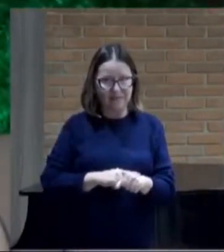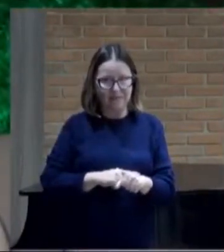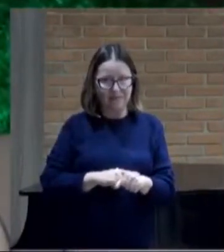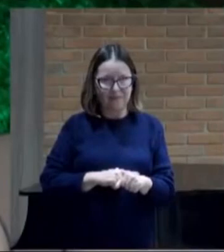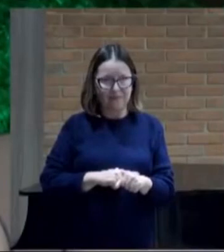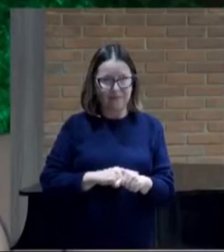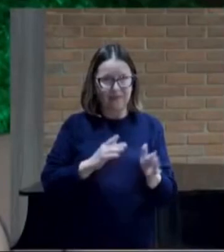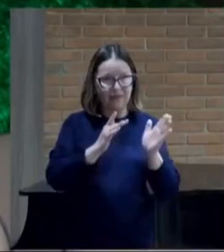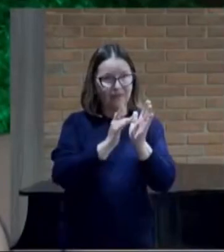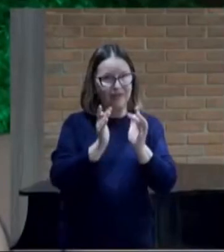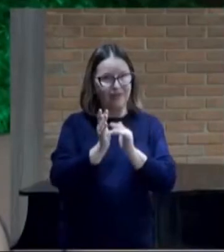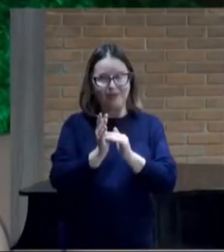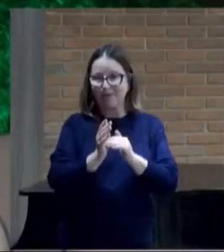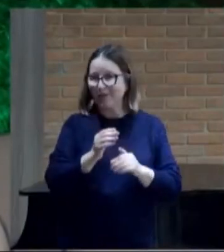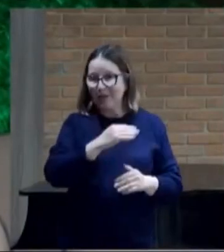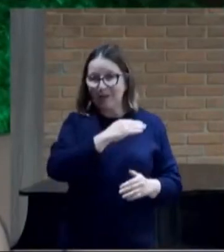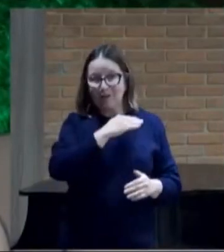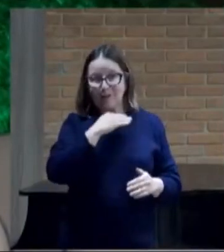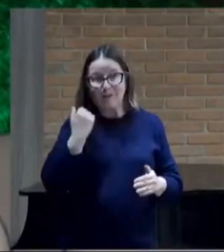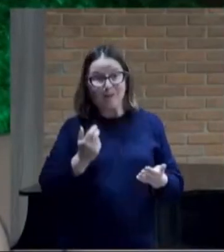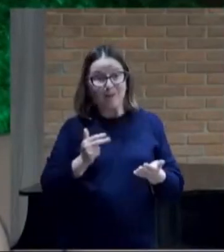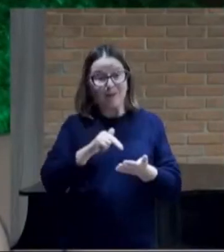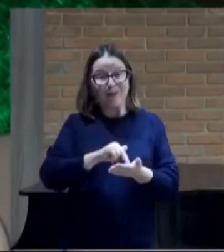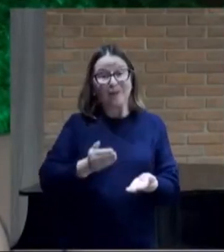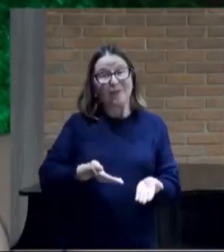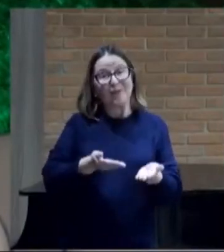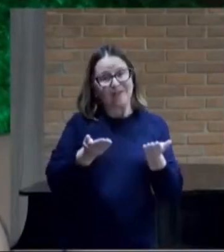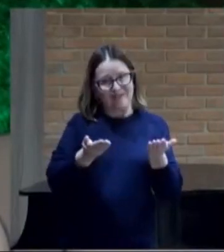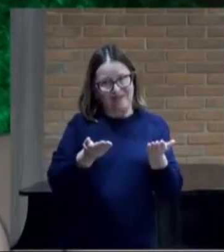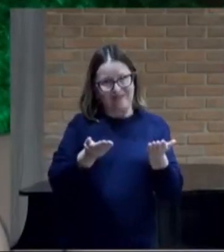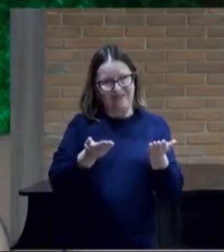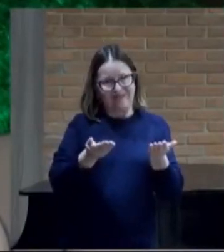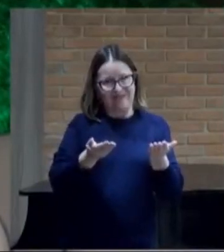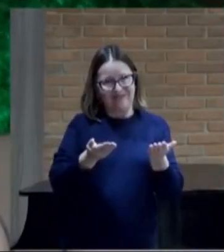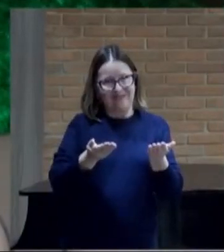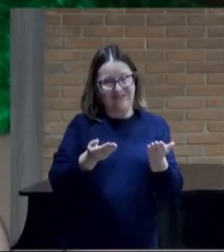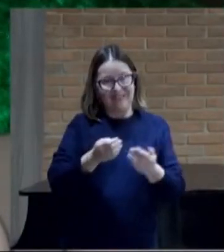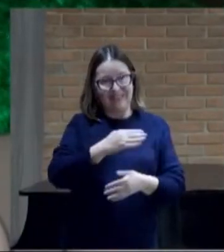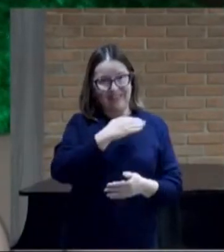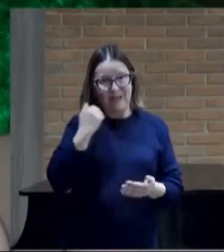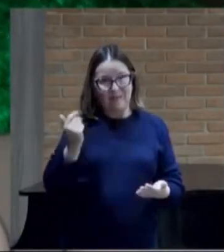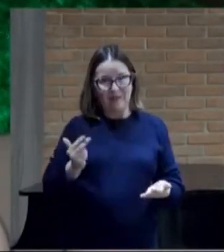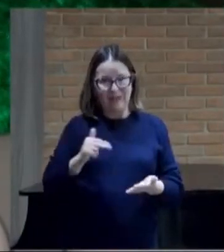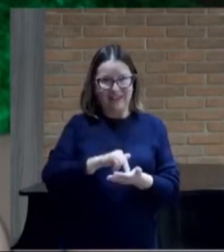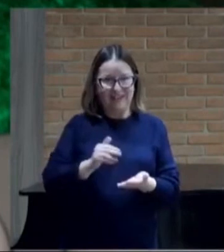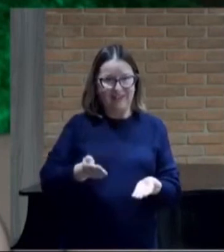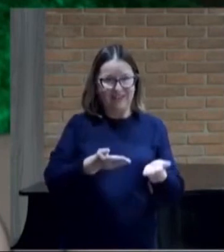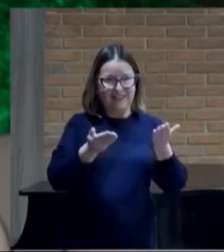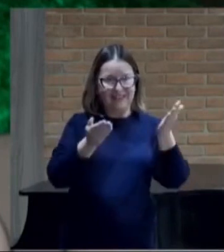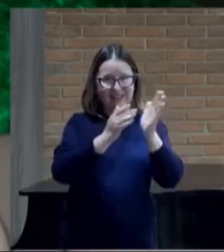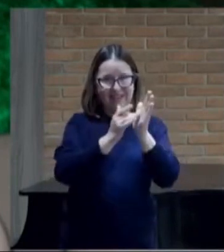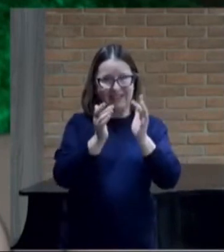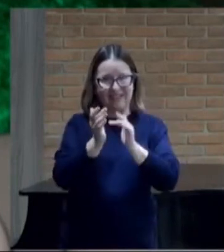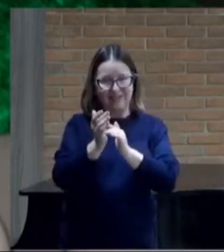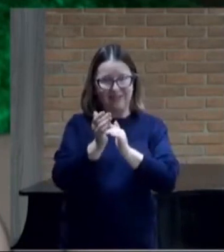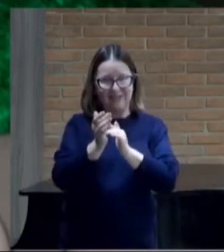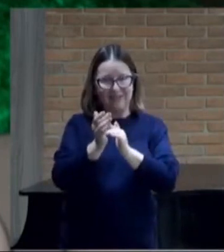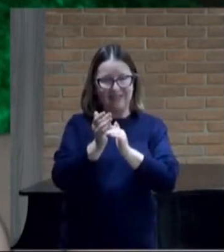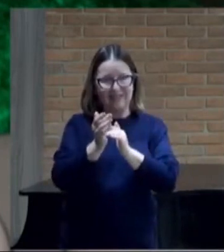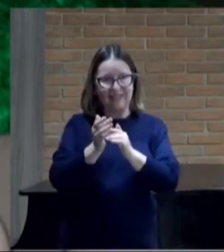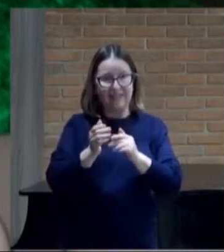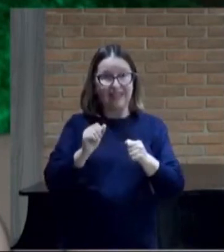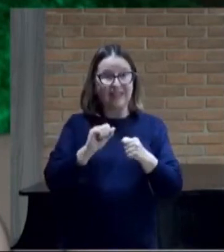Jesus não havia morrido e ressuscitado E a morte e ressurreição de Jesus É que vai